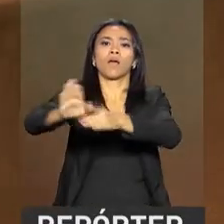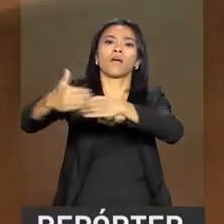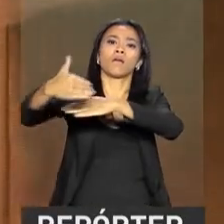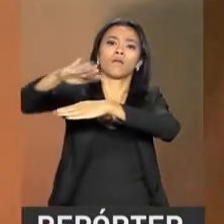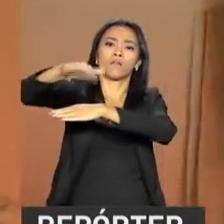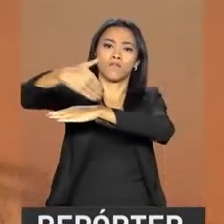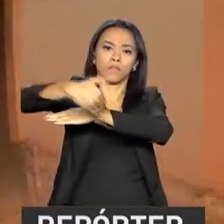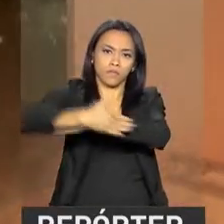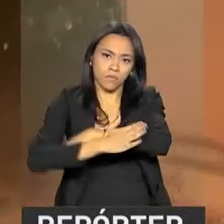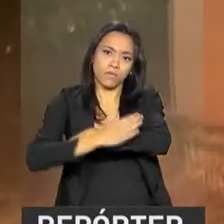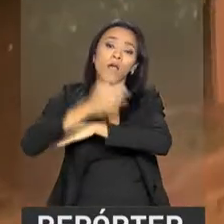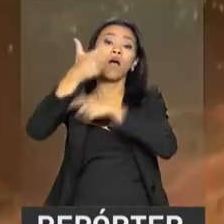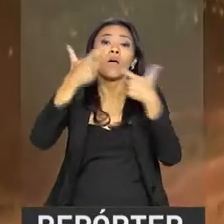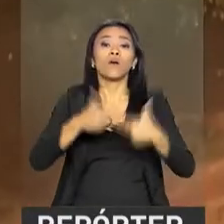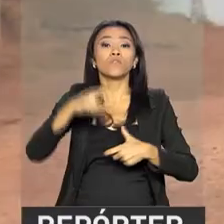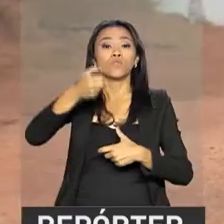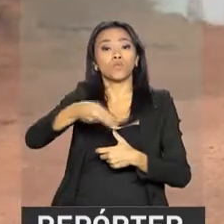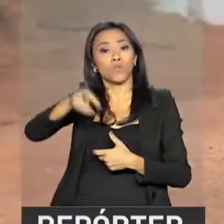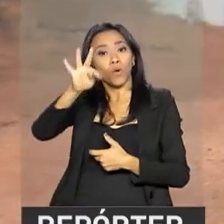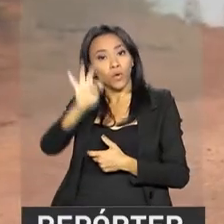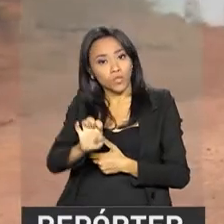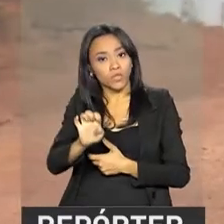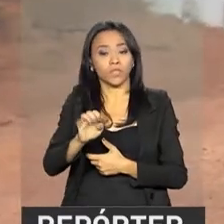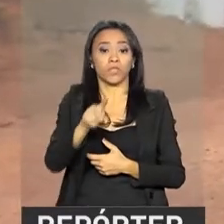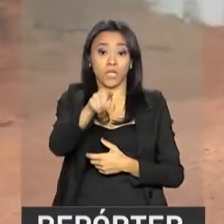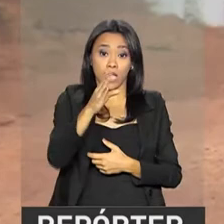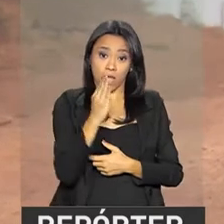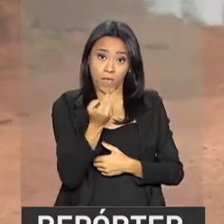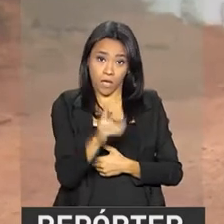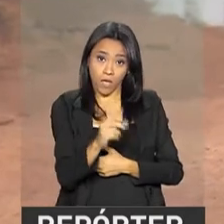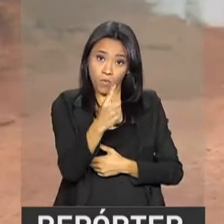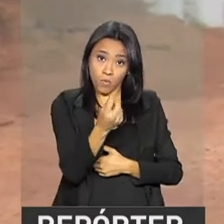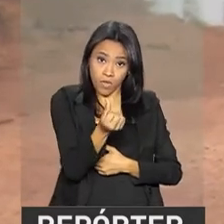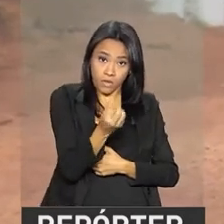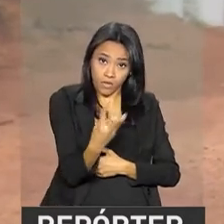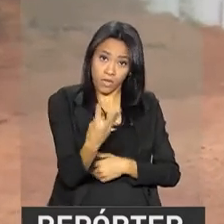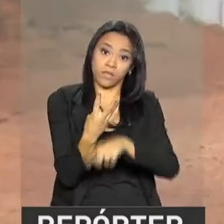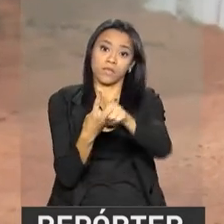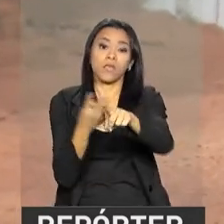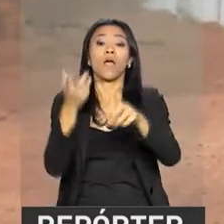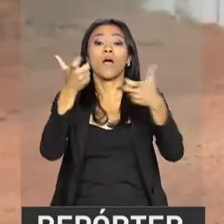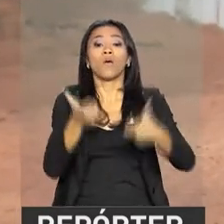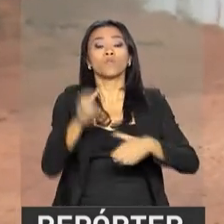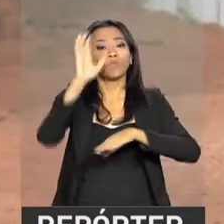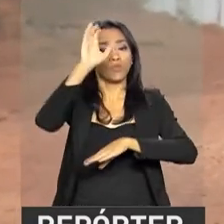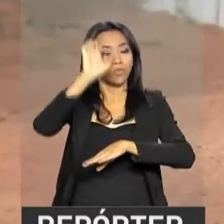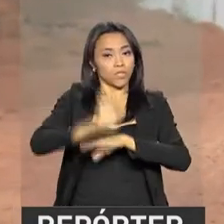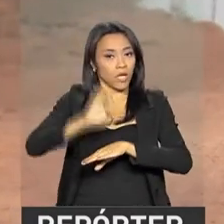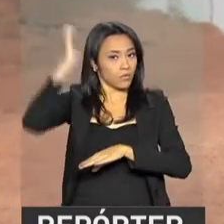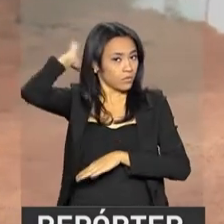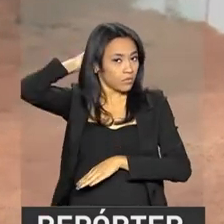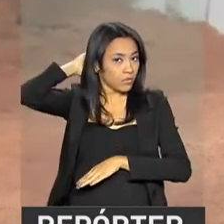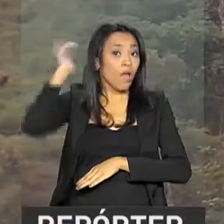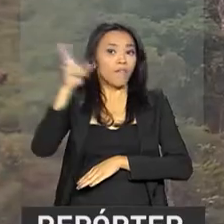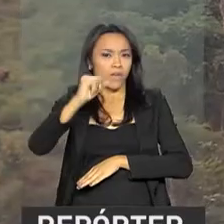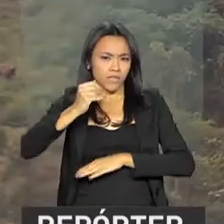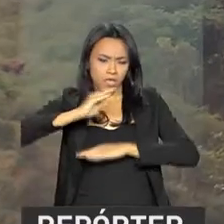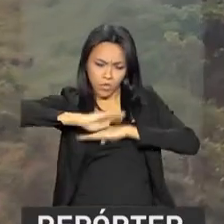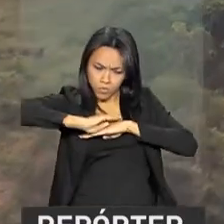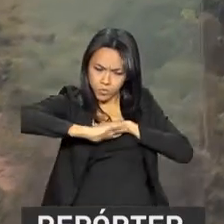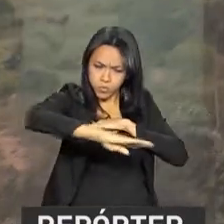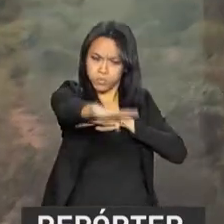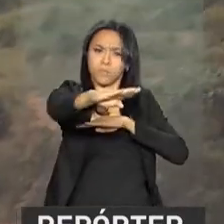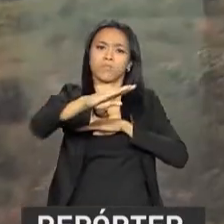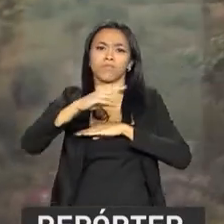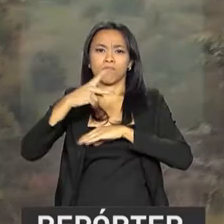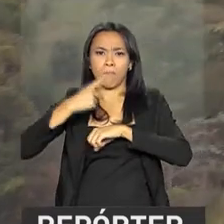portos do norte do país. A BR-163, no estado do Pará, vai ser toda pavimentada, desde